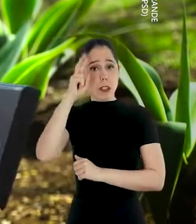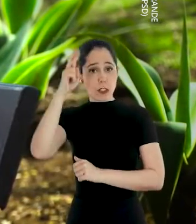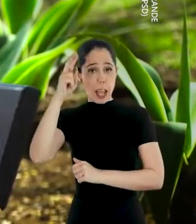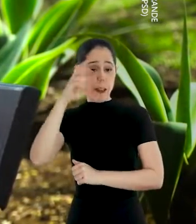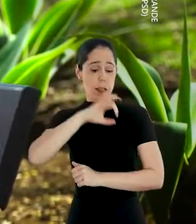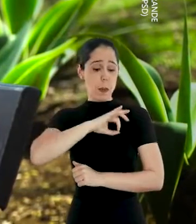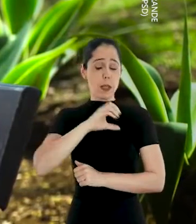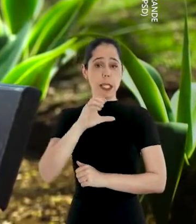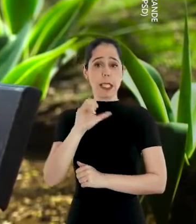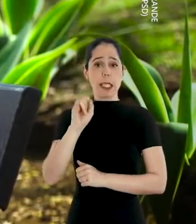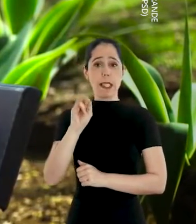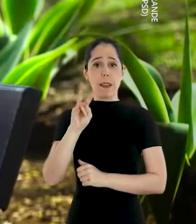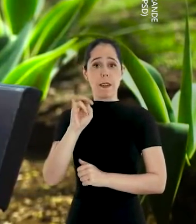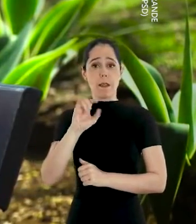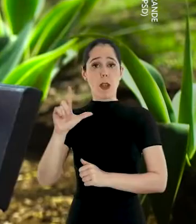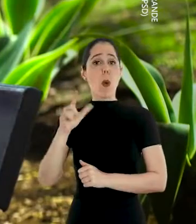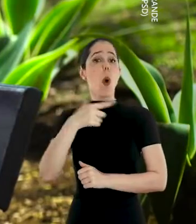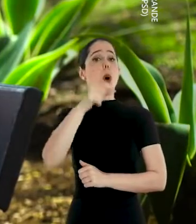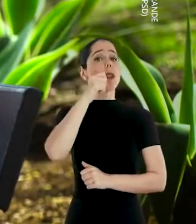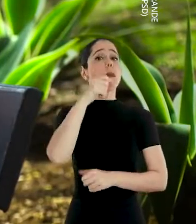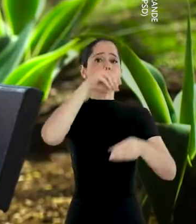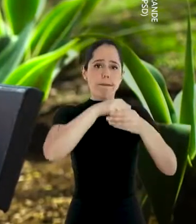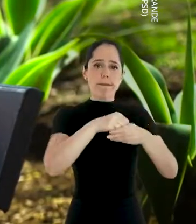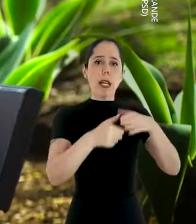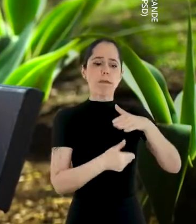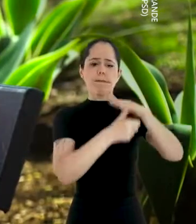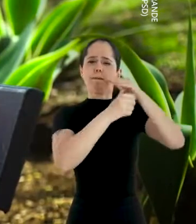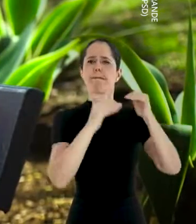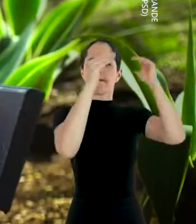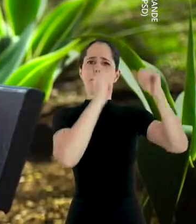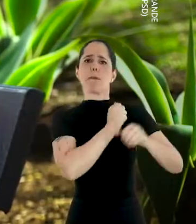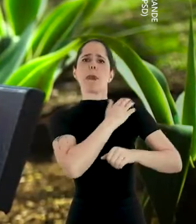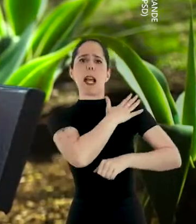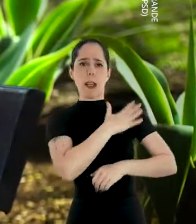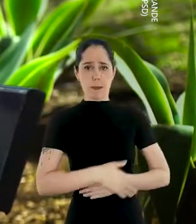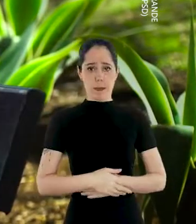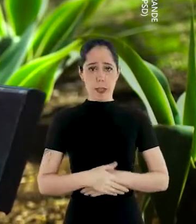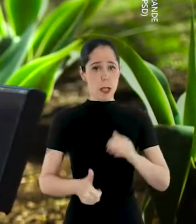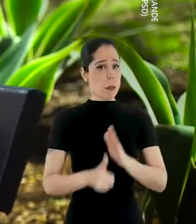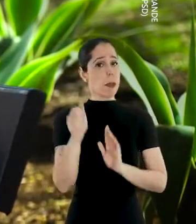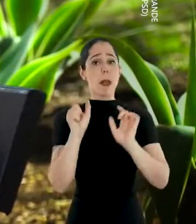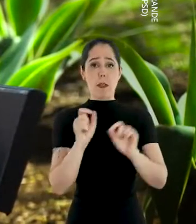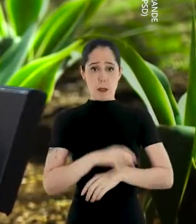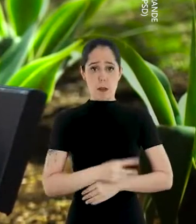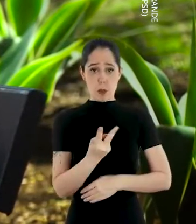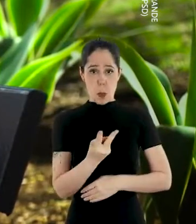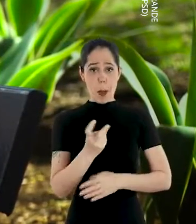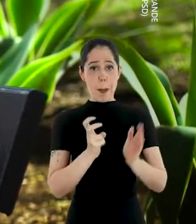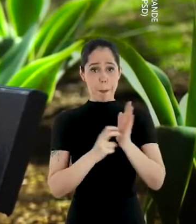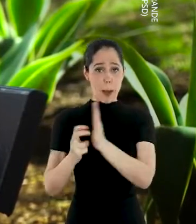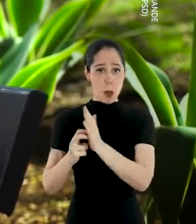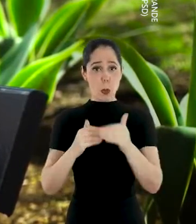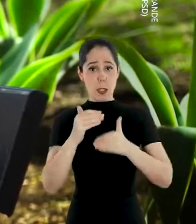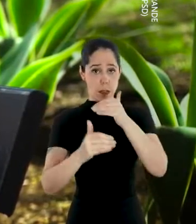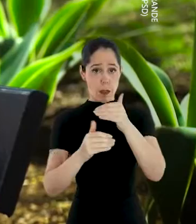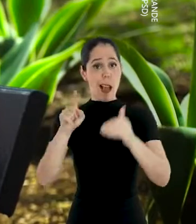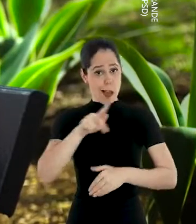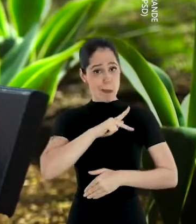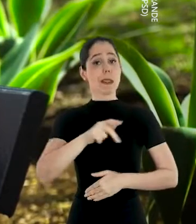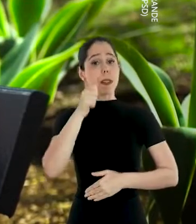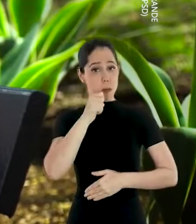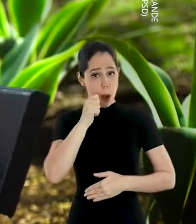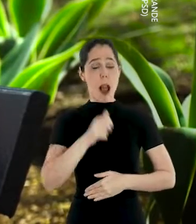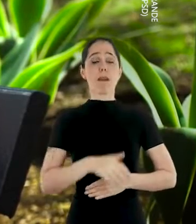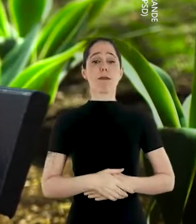chefe da Polícia Civil e outra no alto comando da Brigada Militar. A primeira vez que os dois bancos de desenvolvimento